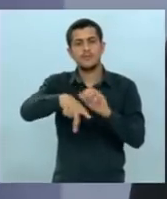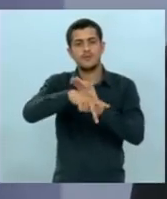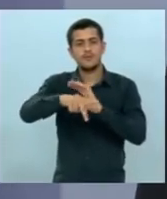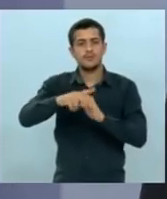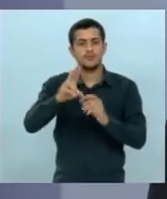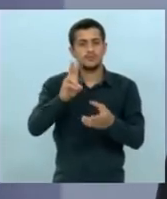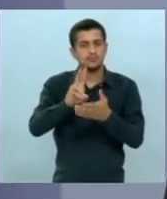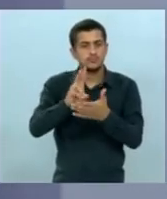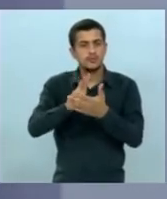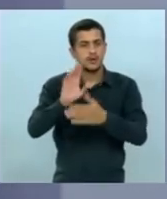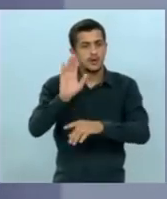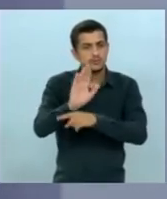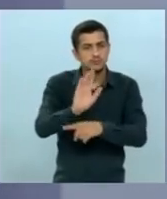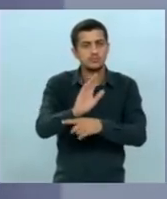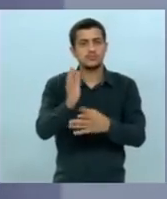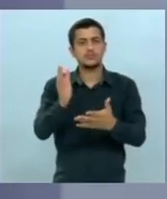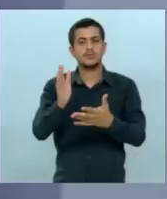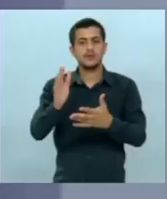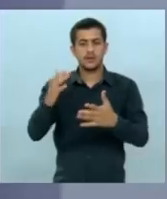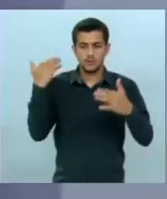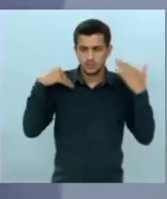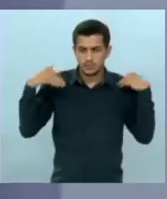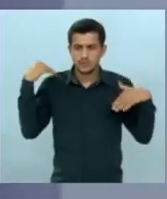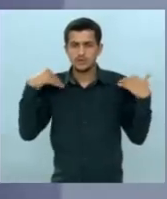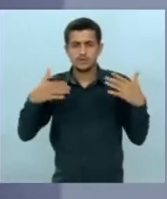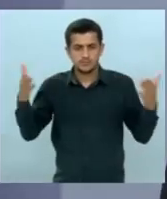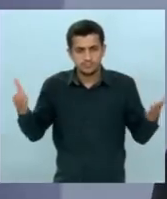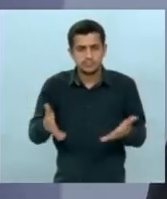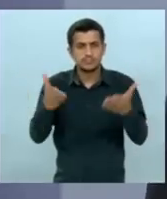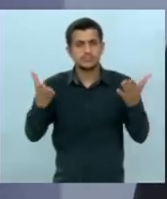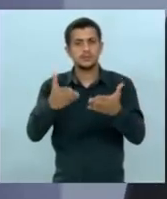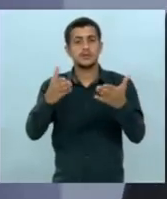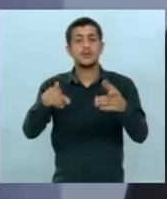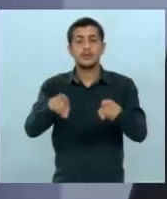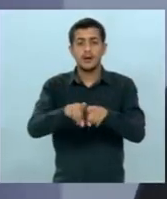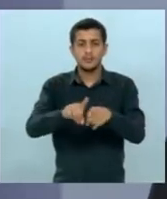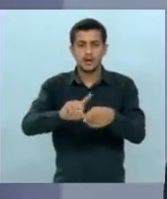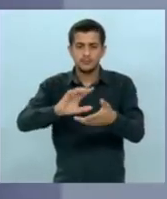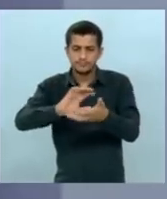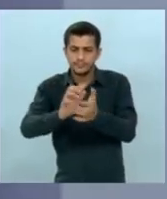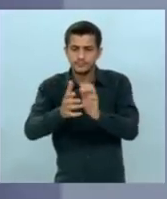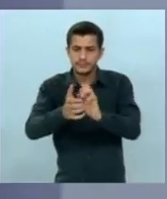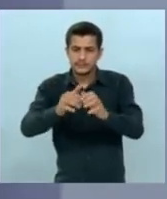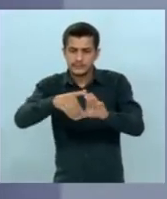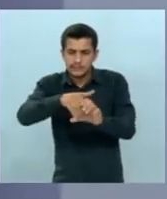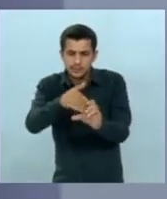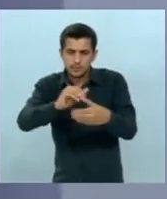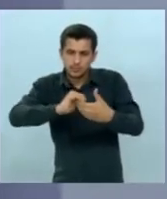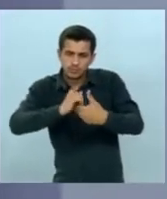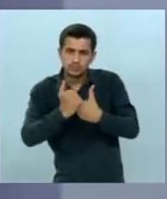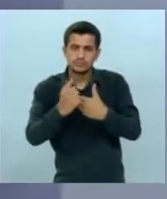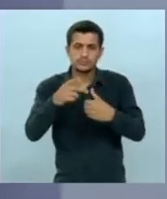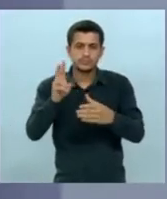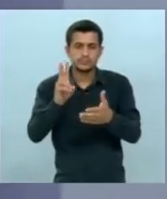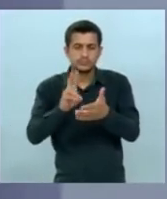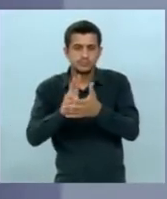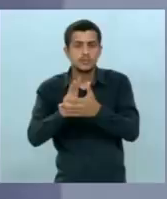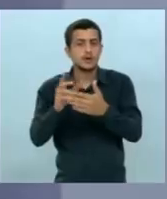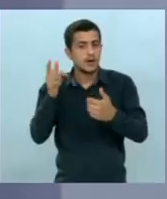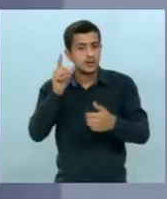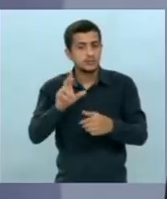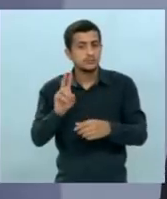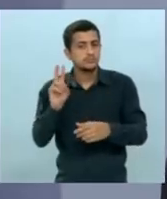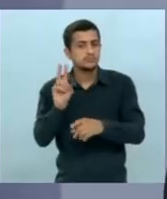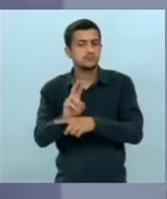ajudou a desenvolver a atividade turística, ajudou a desenvolver a atividade do artesanato. E isso diminuiu muito a tensão. A questão do